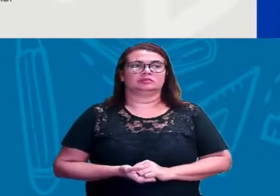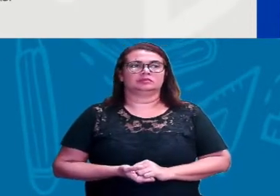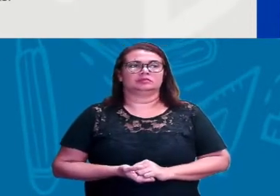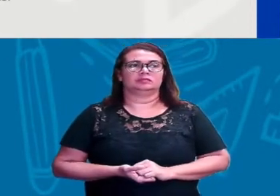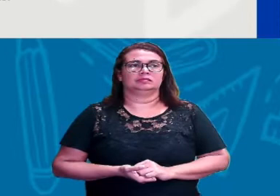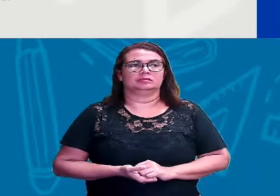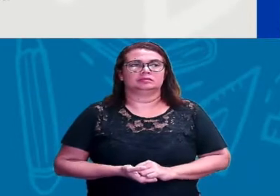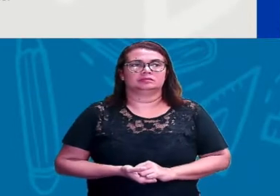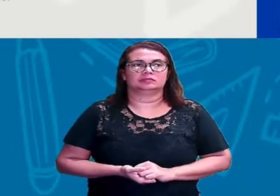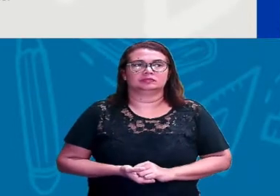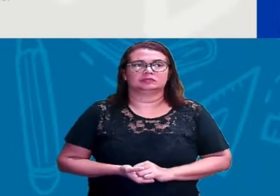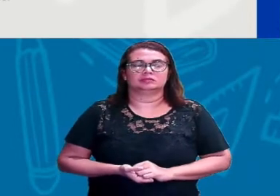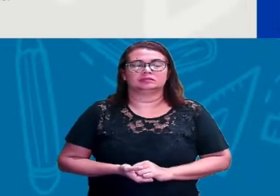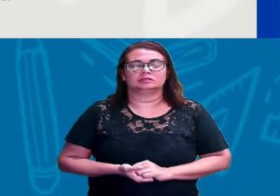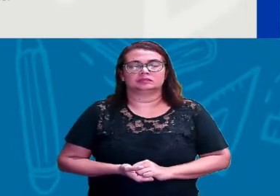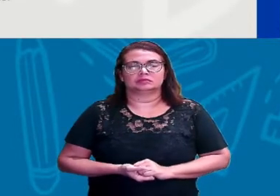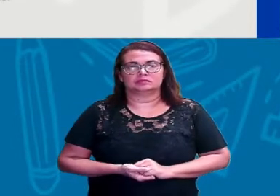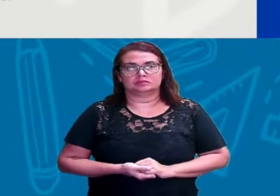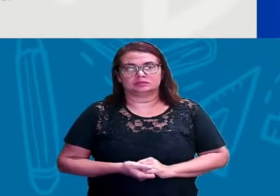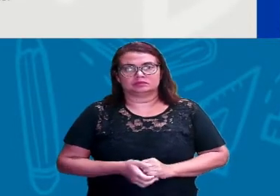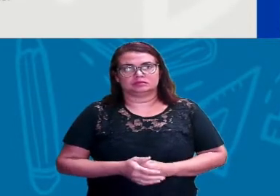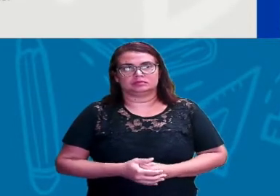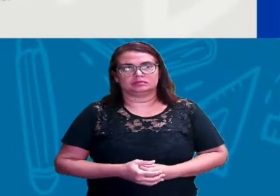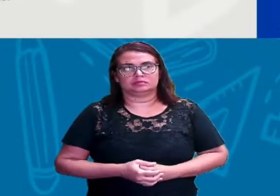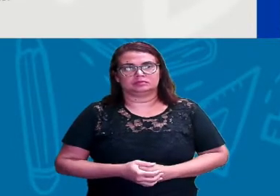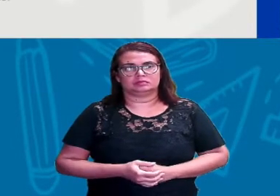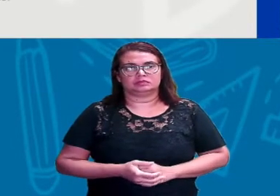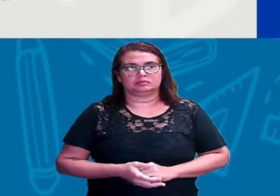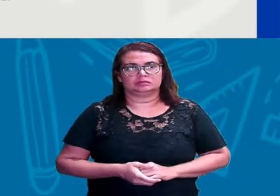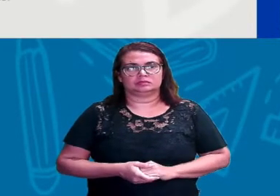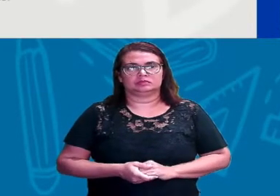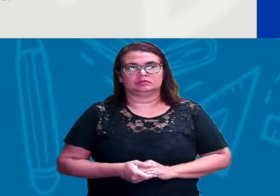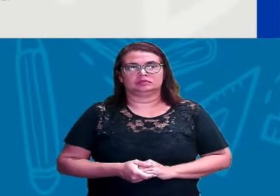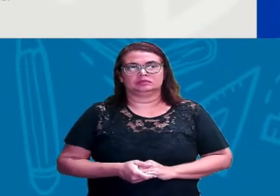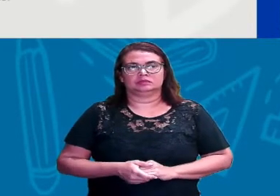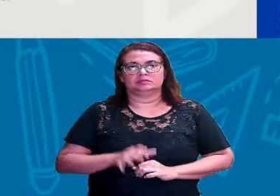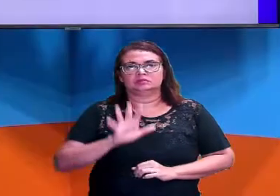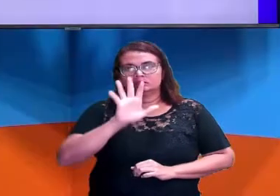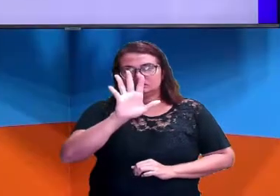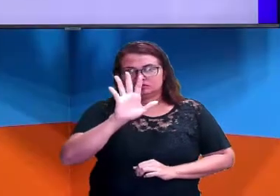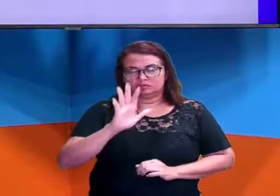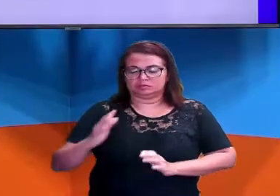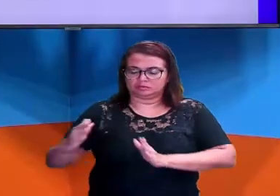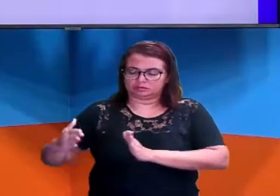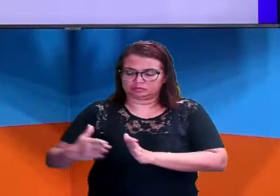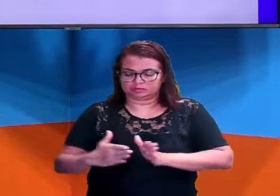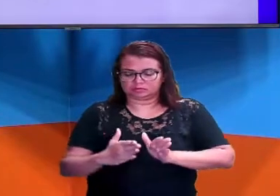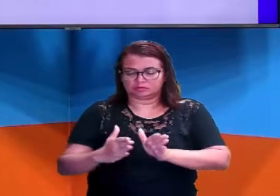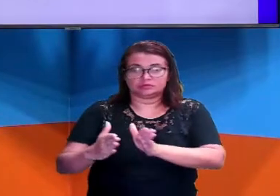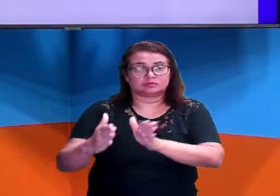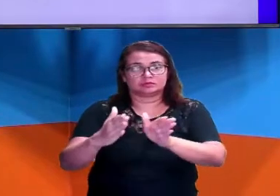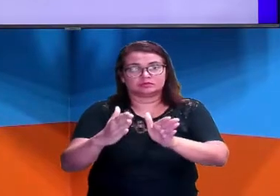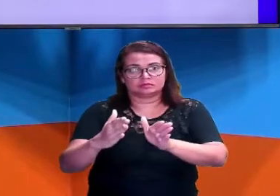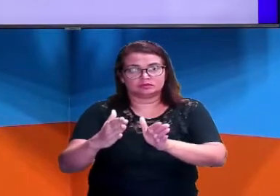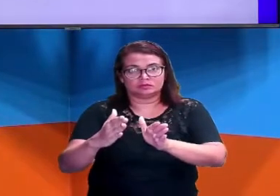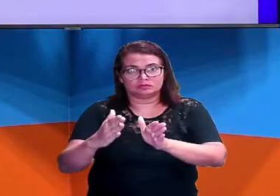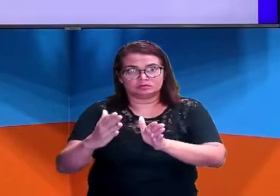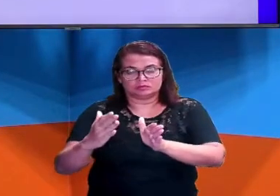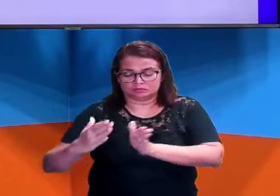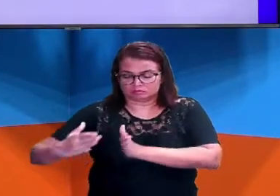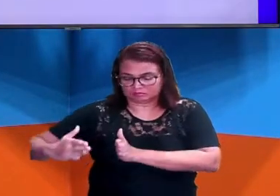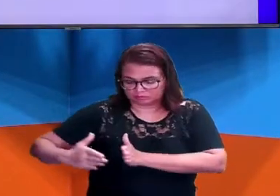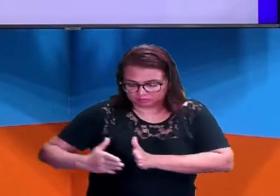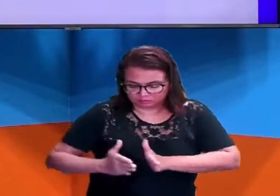perceber o que é cada informação dessa. A trajetória é o caminho percorrido em